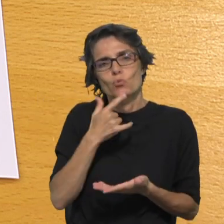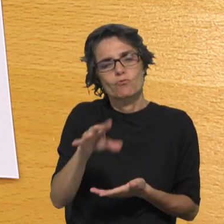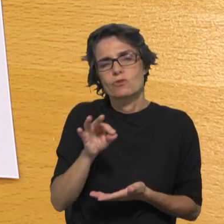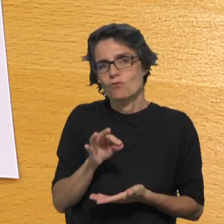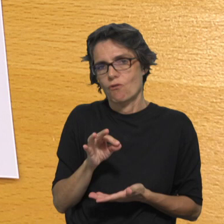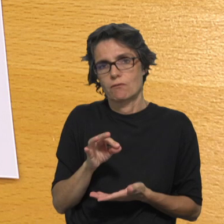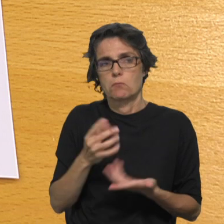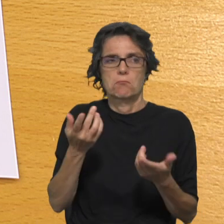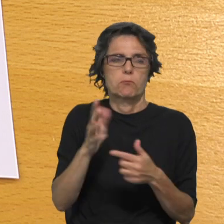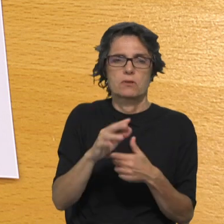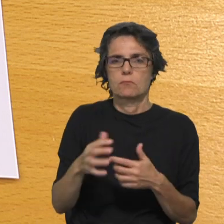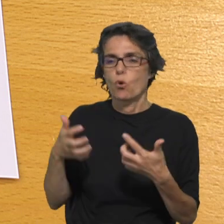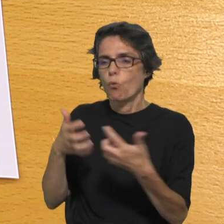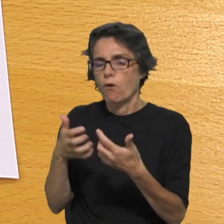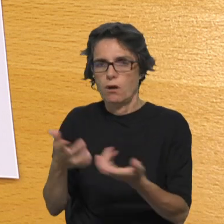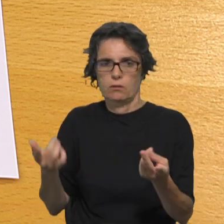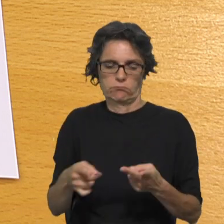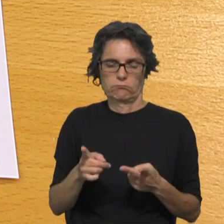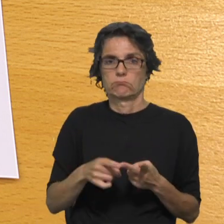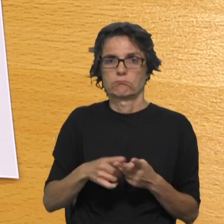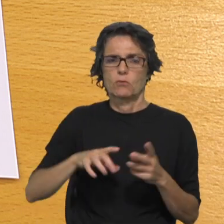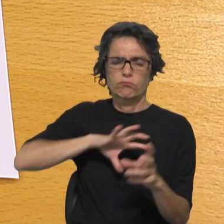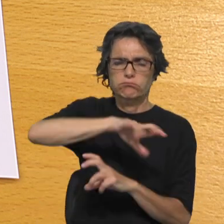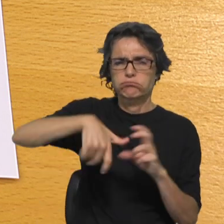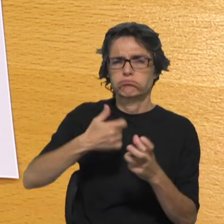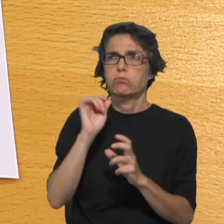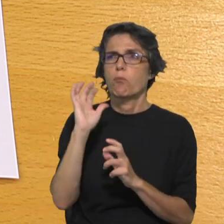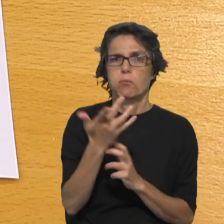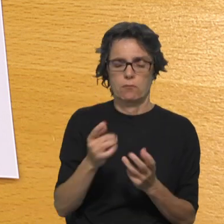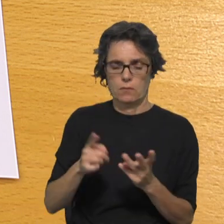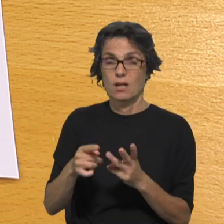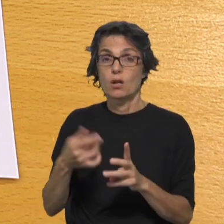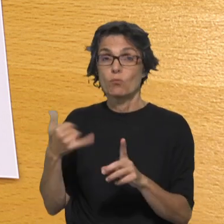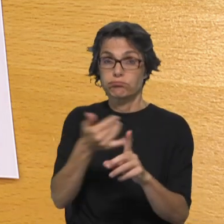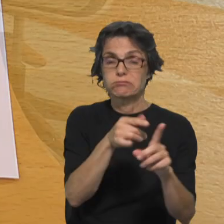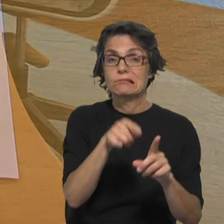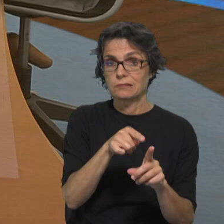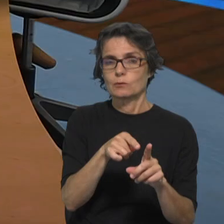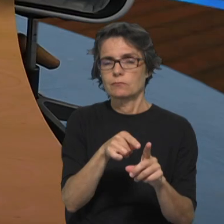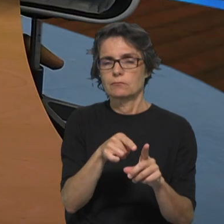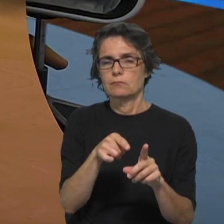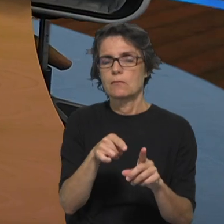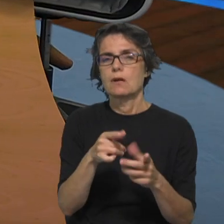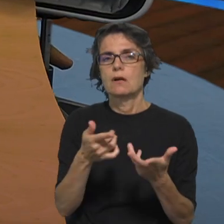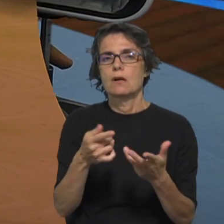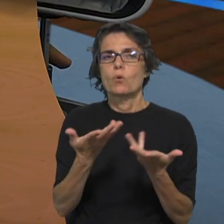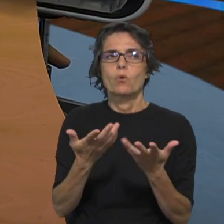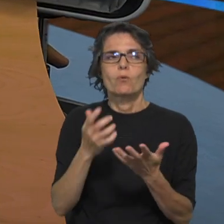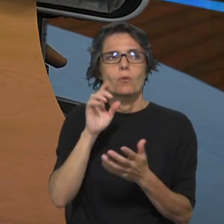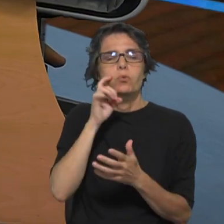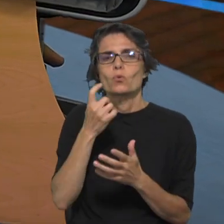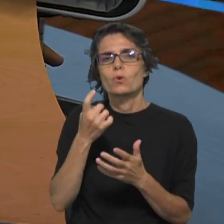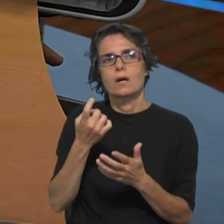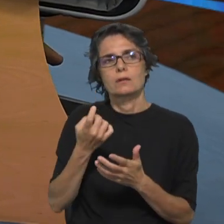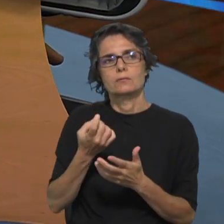conflitos armados, sejam catástrofes naturais, sejam perseguições, seja melhor realização